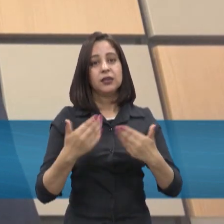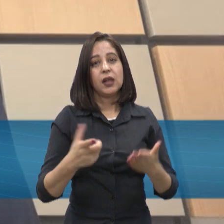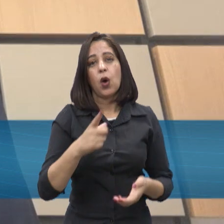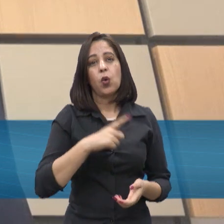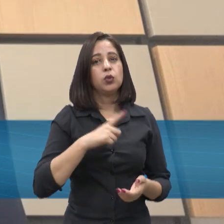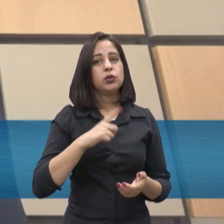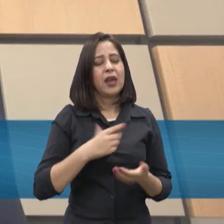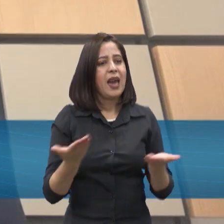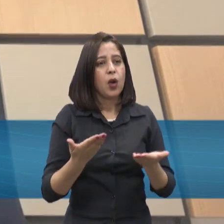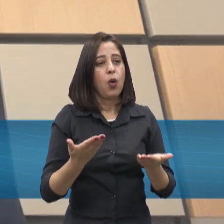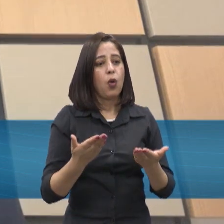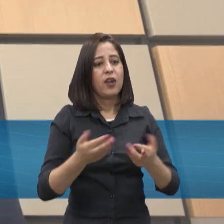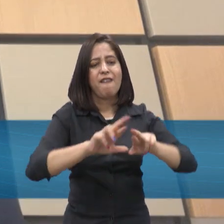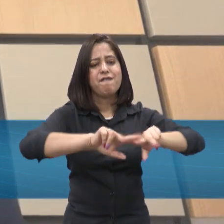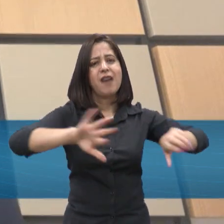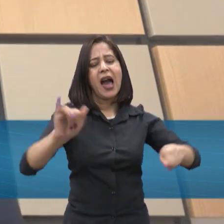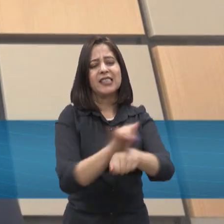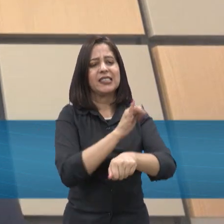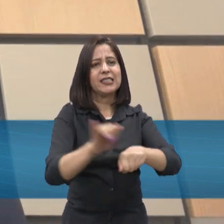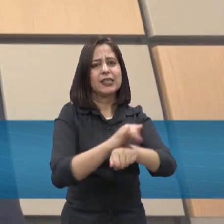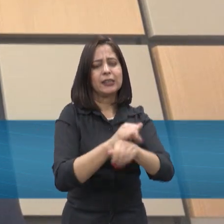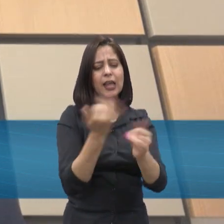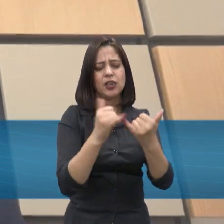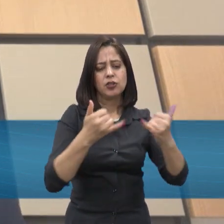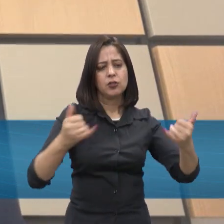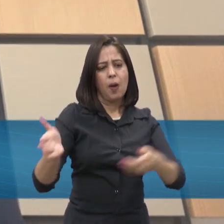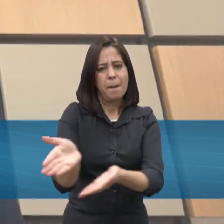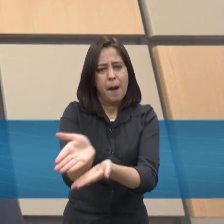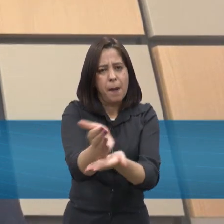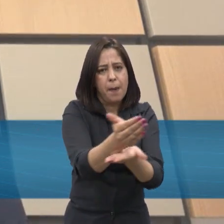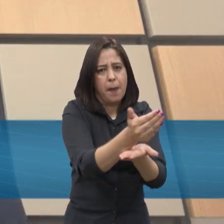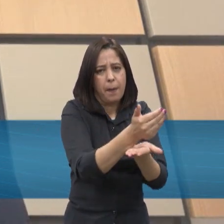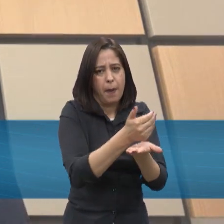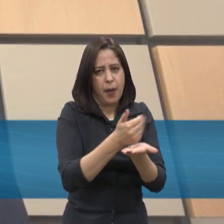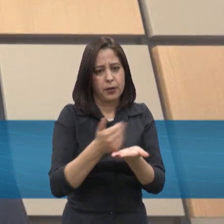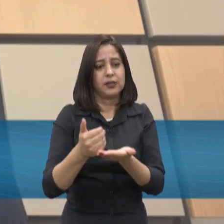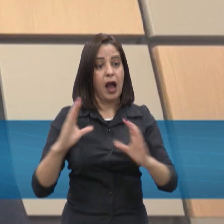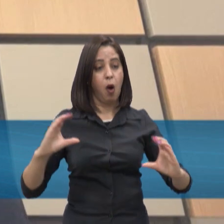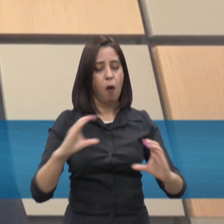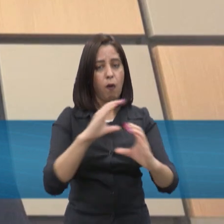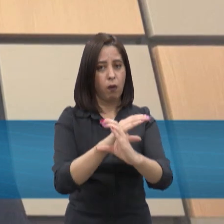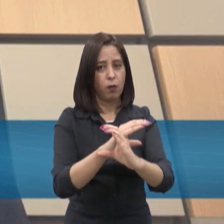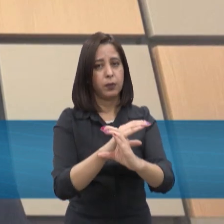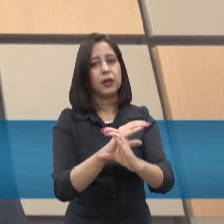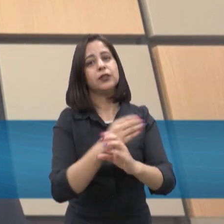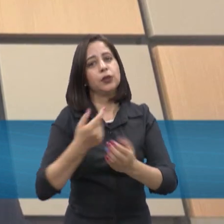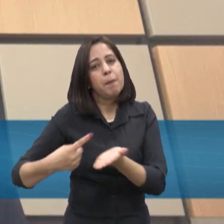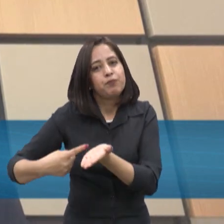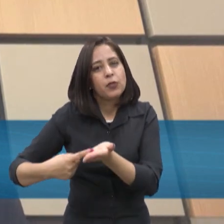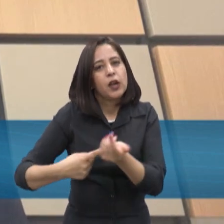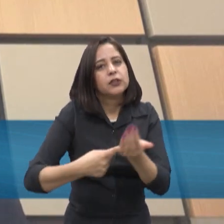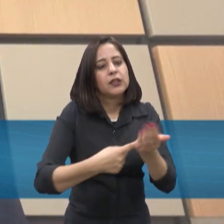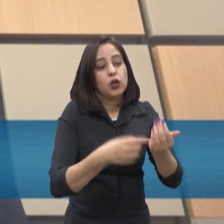várias fontes, né, atuando na nossa rede, então essa gestão, ela fica mais complexa e a gente precisa de tecnologia para que a gente